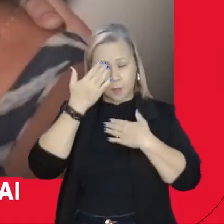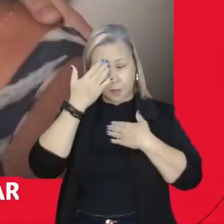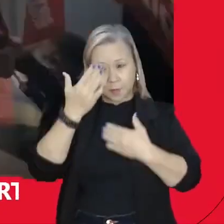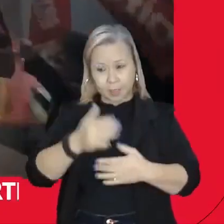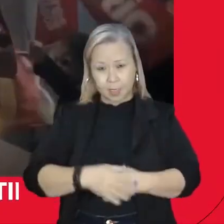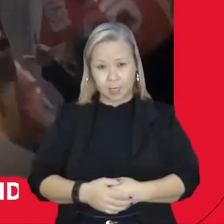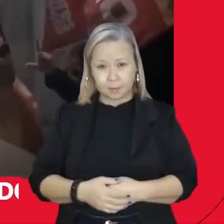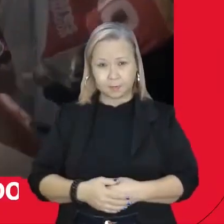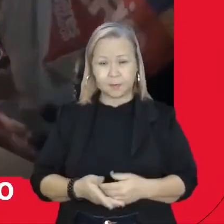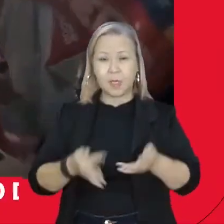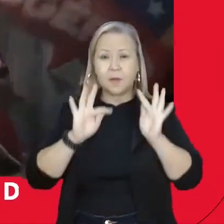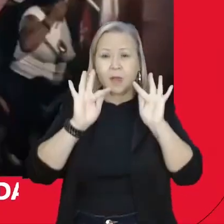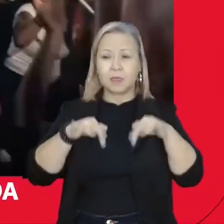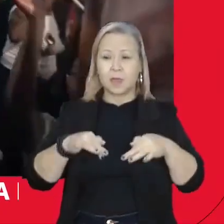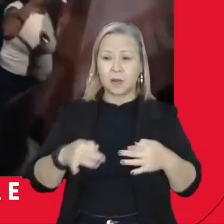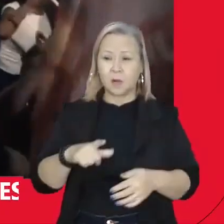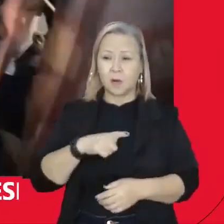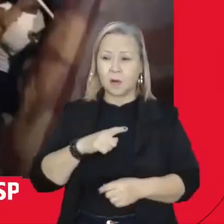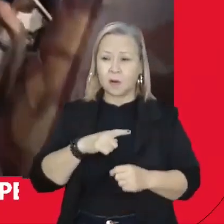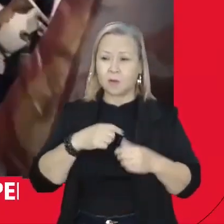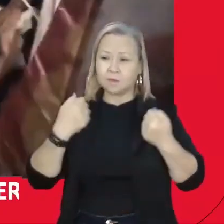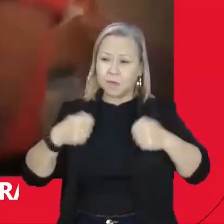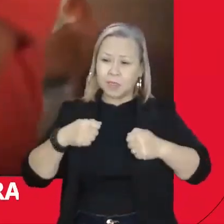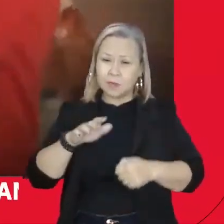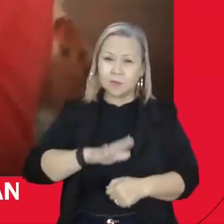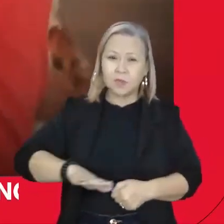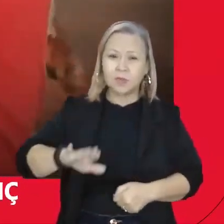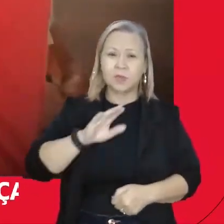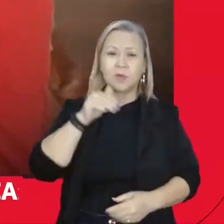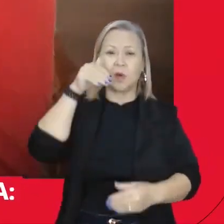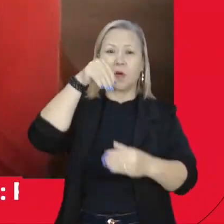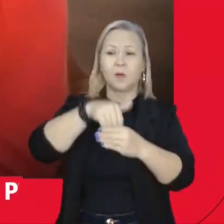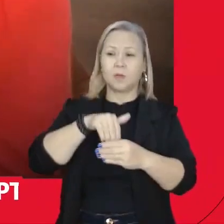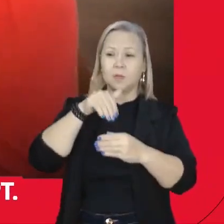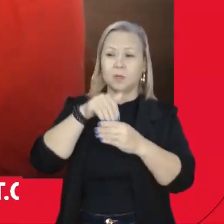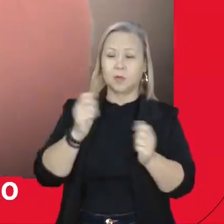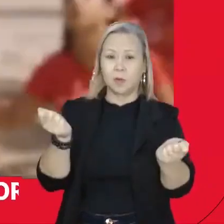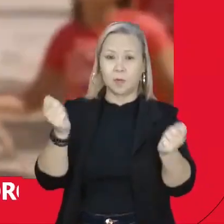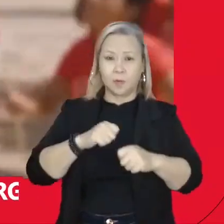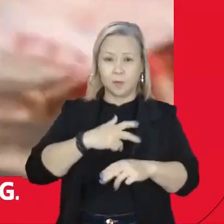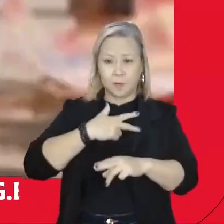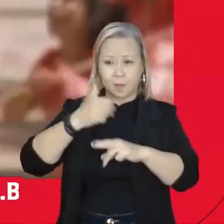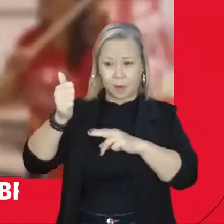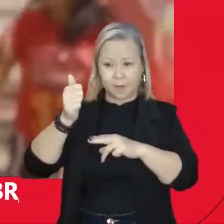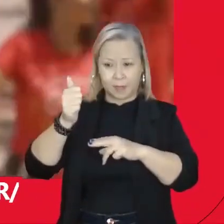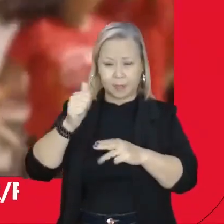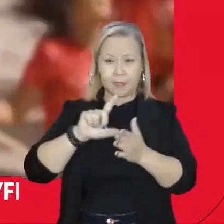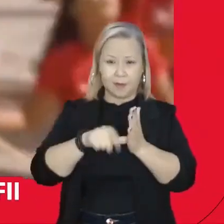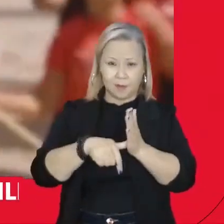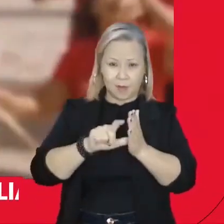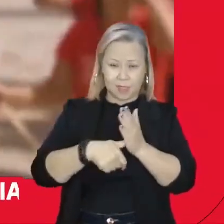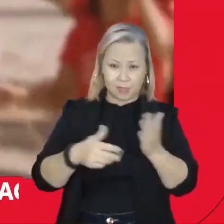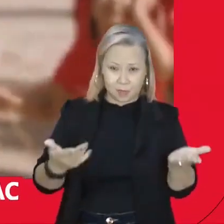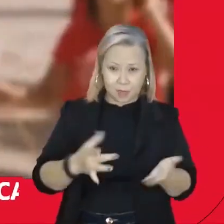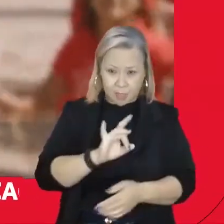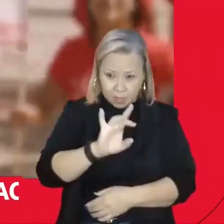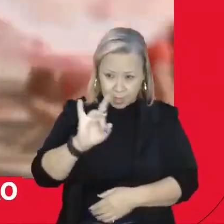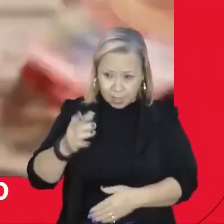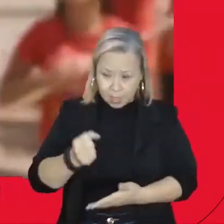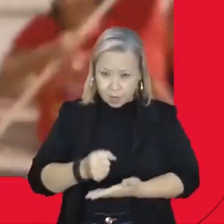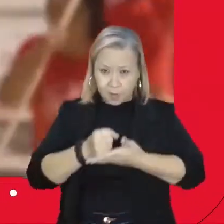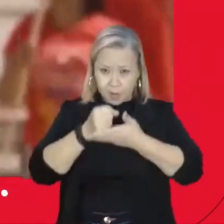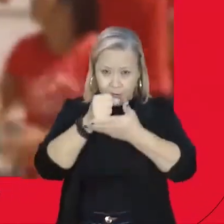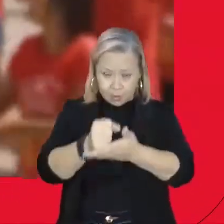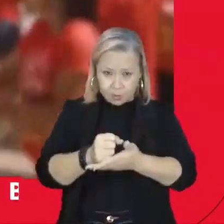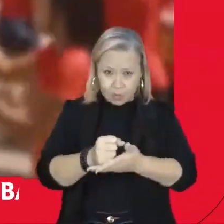Nessa reta final tem um pedido. Precisamos de todos os votos possíveis para vencer o atraso. Se cada um de vocês ajudar a conquistar